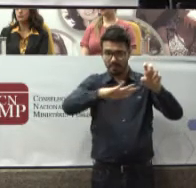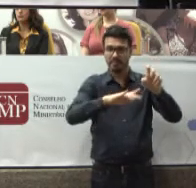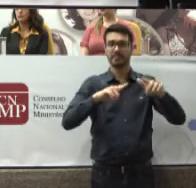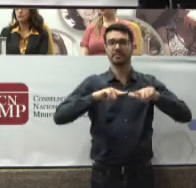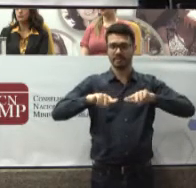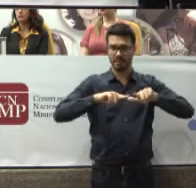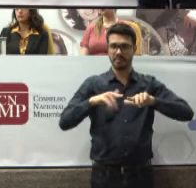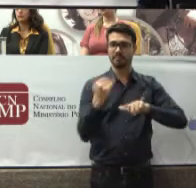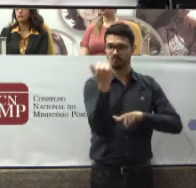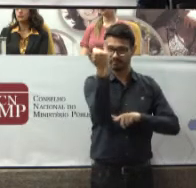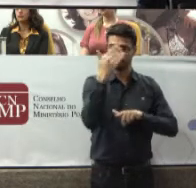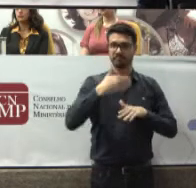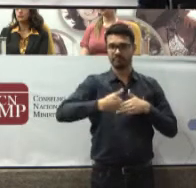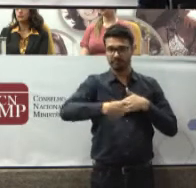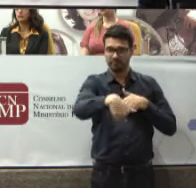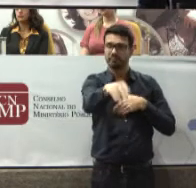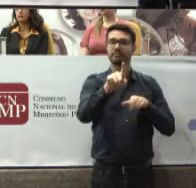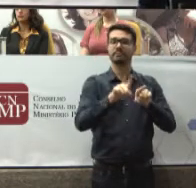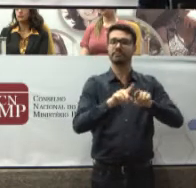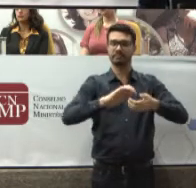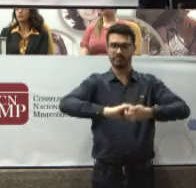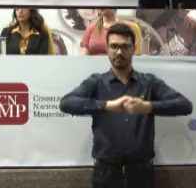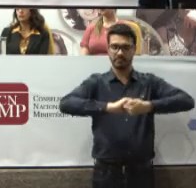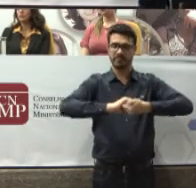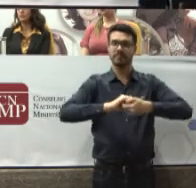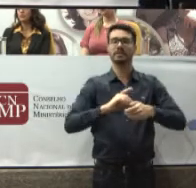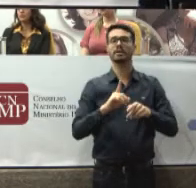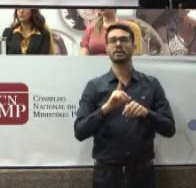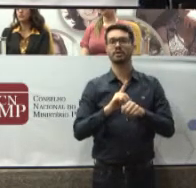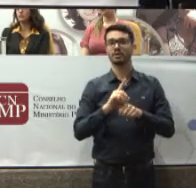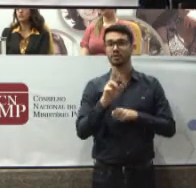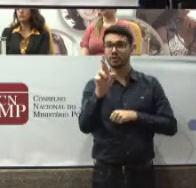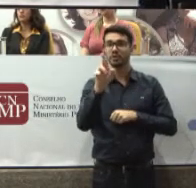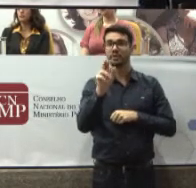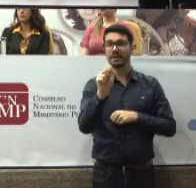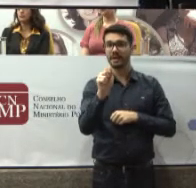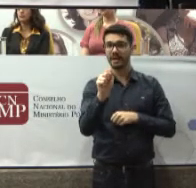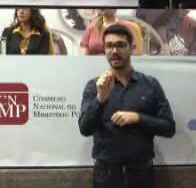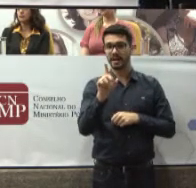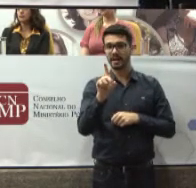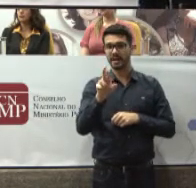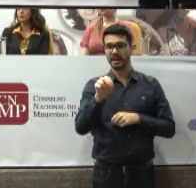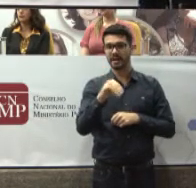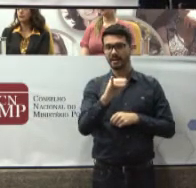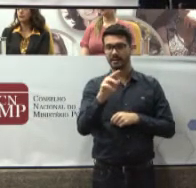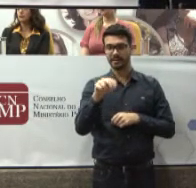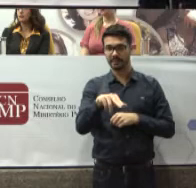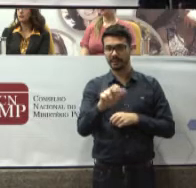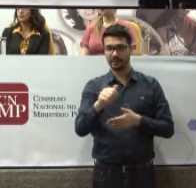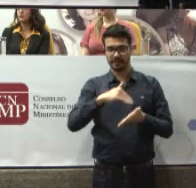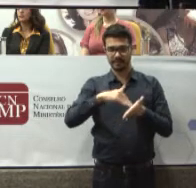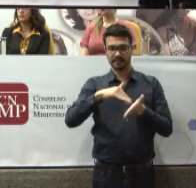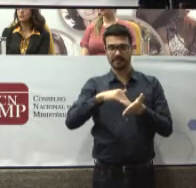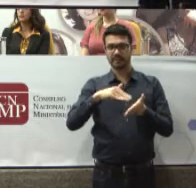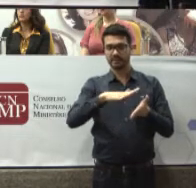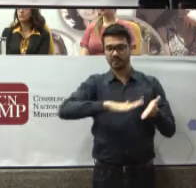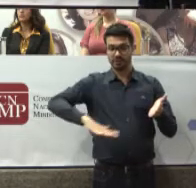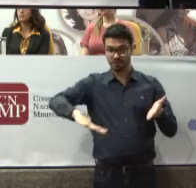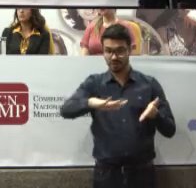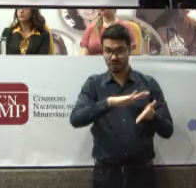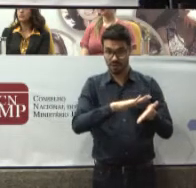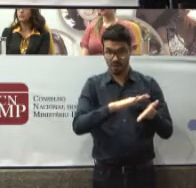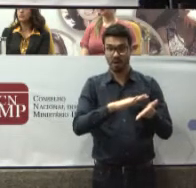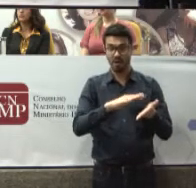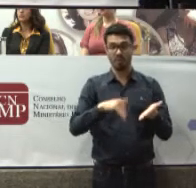trabalhos Queria agradecer e cumprimentar a doutora Adriana Zavada Secretária-Geral deste Conselho Que tem dado